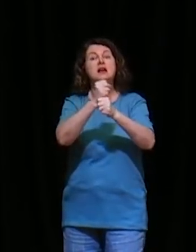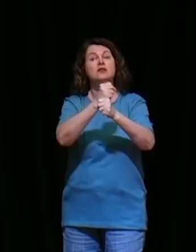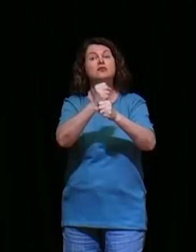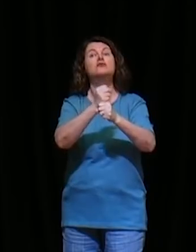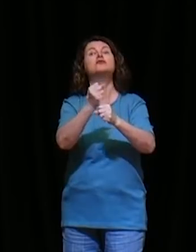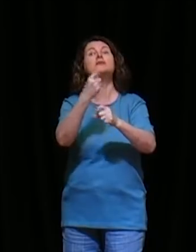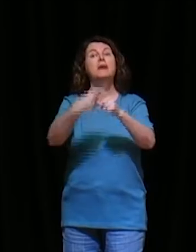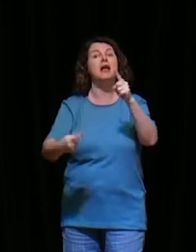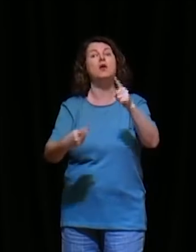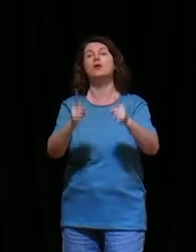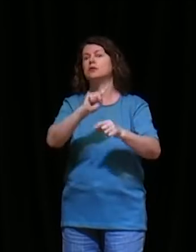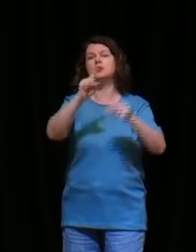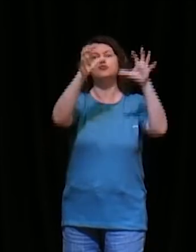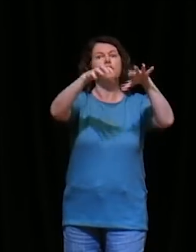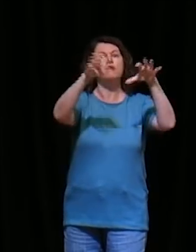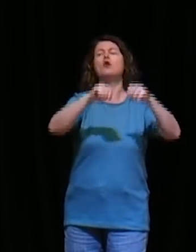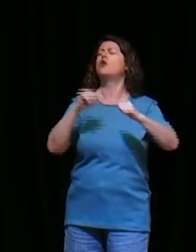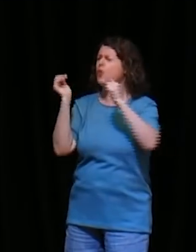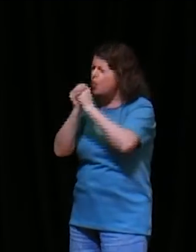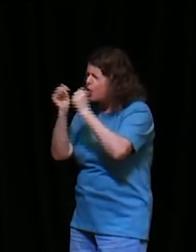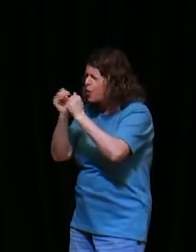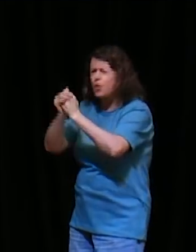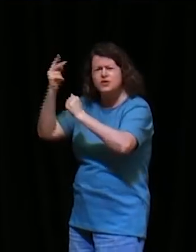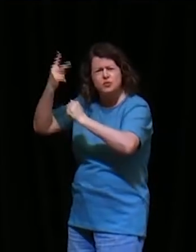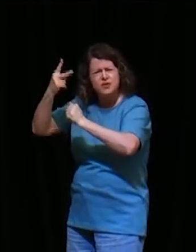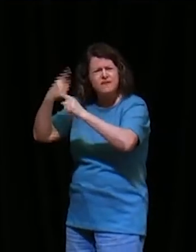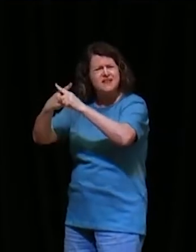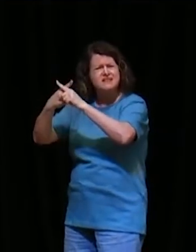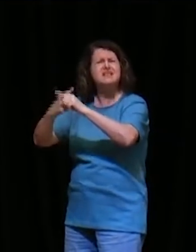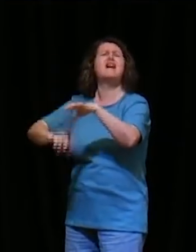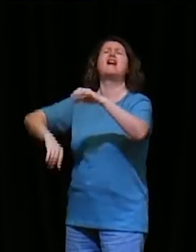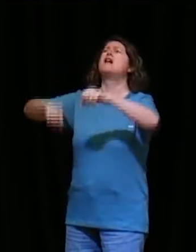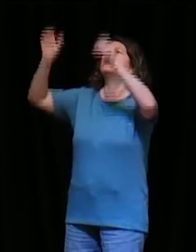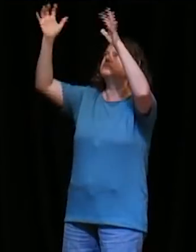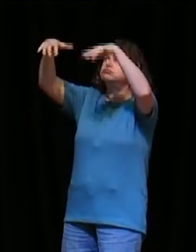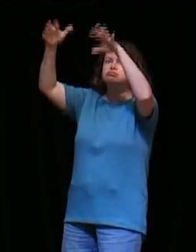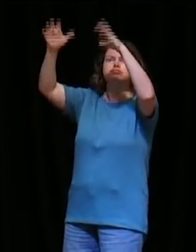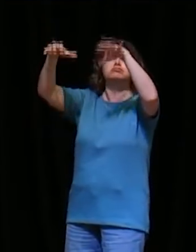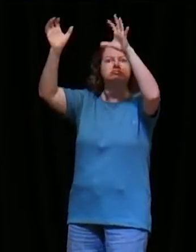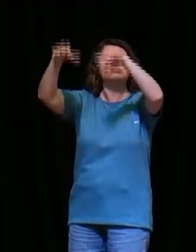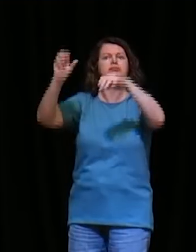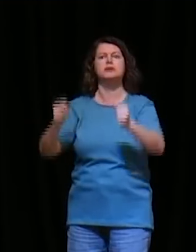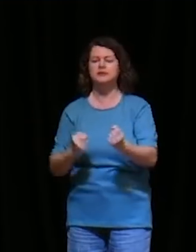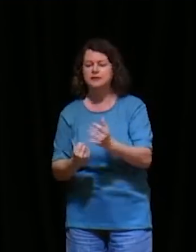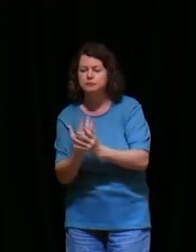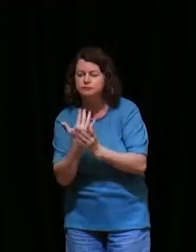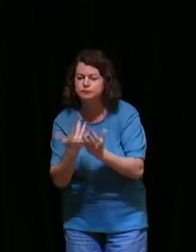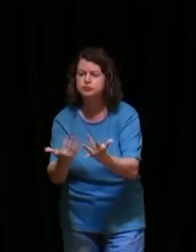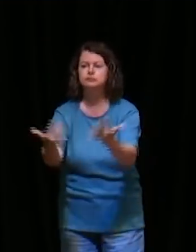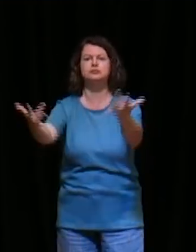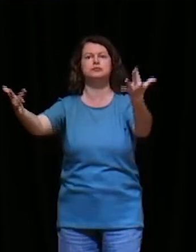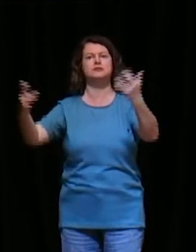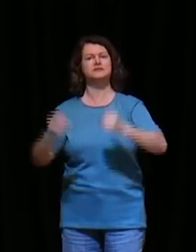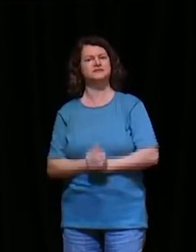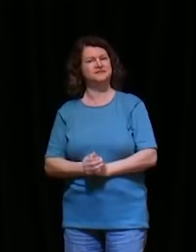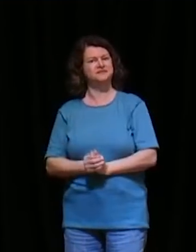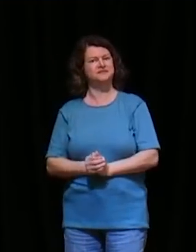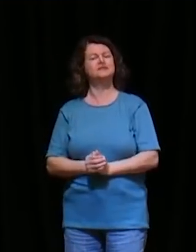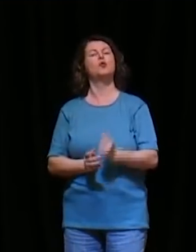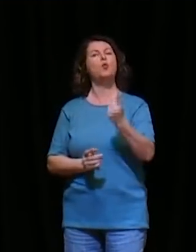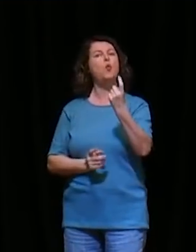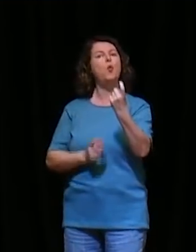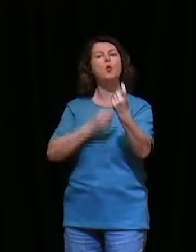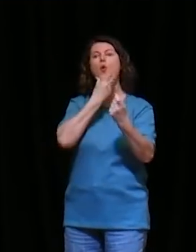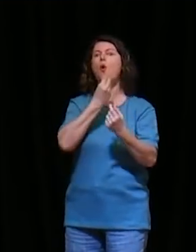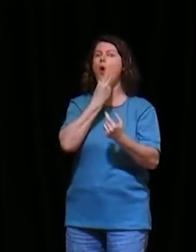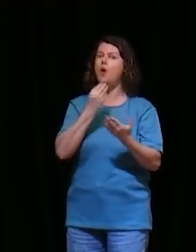chuva e a terra produziu seu fruto. É interessante como a oração de um só homem, aqui no caso